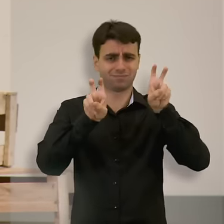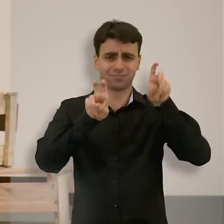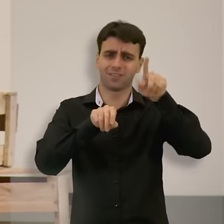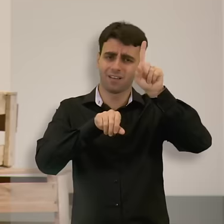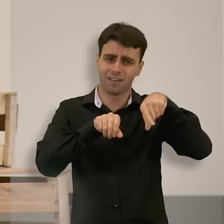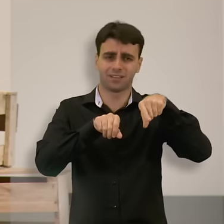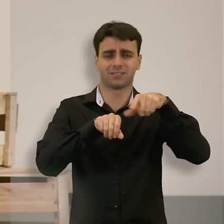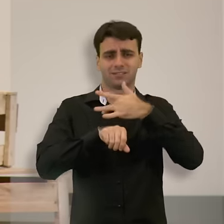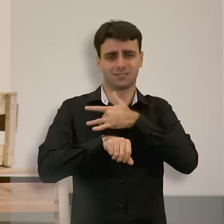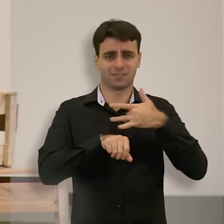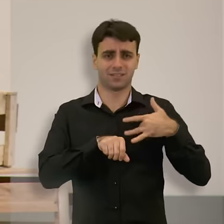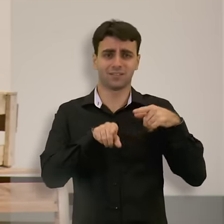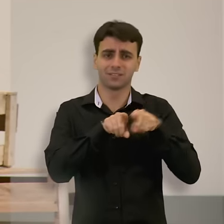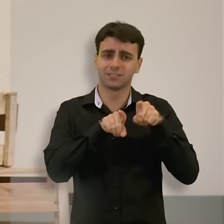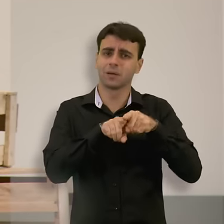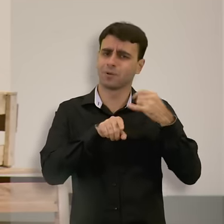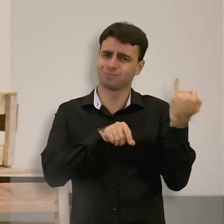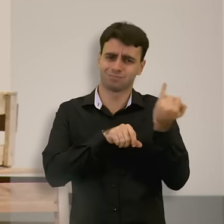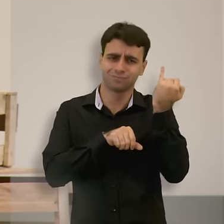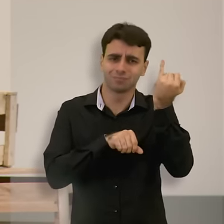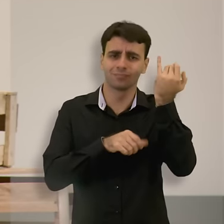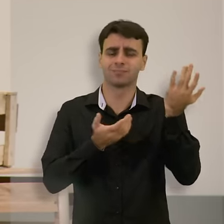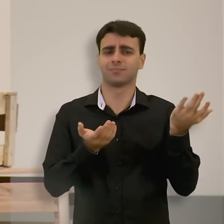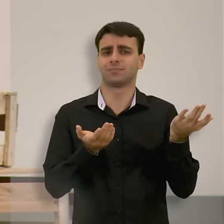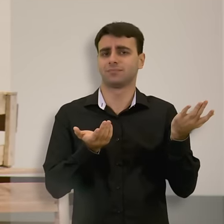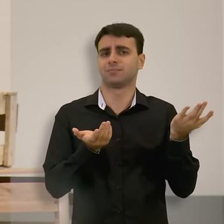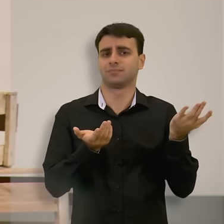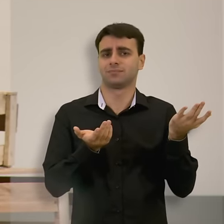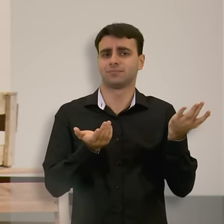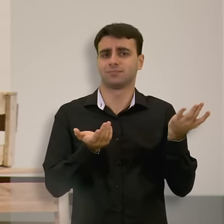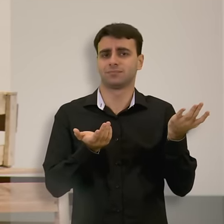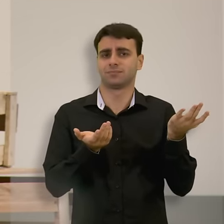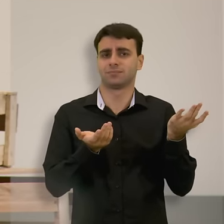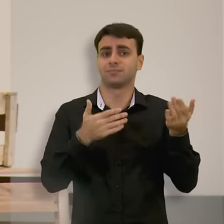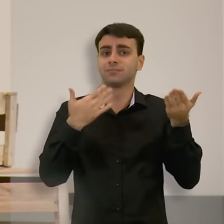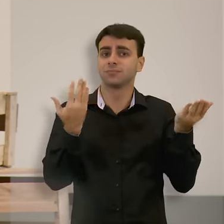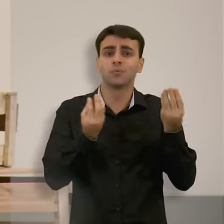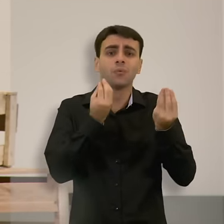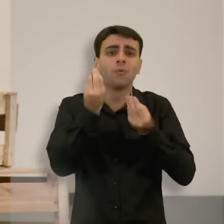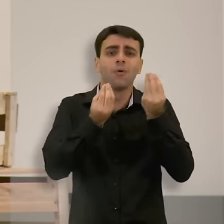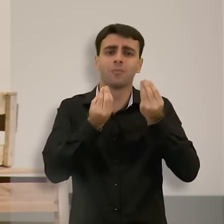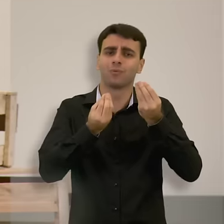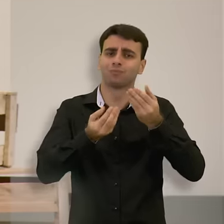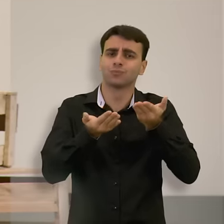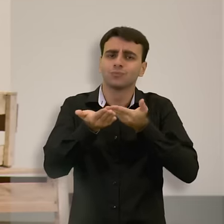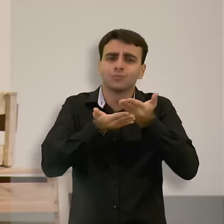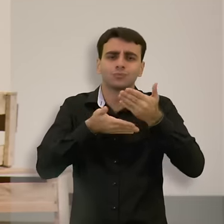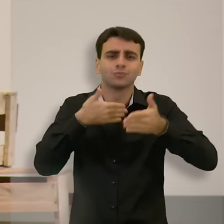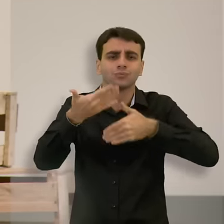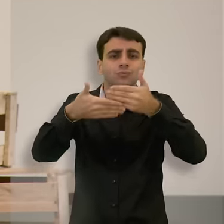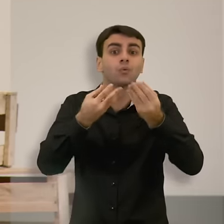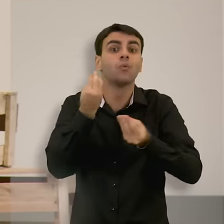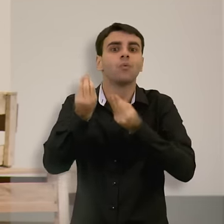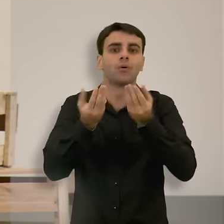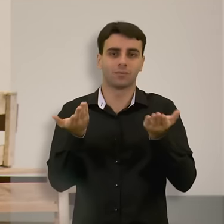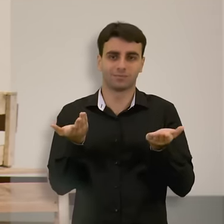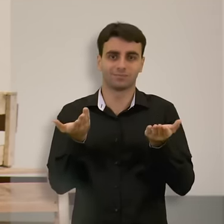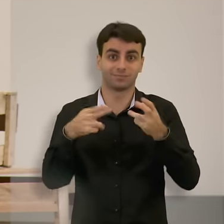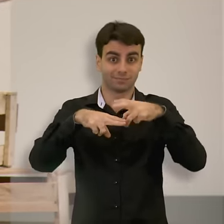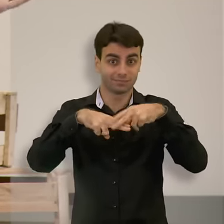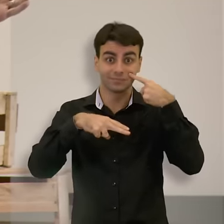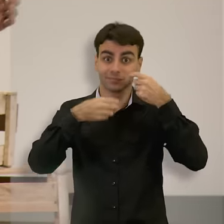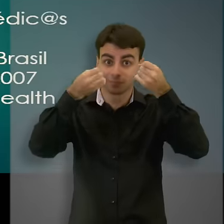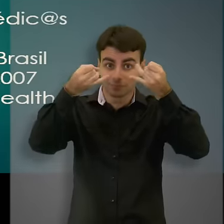delicado e tão caro como a saúde, como seguir um tratamento? Resultados